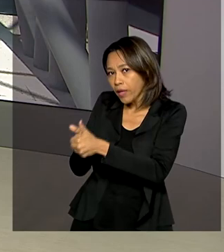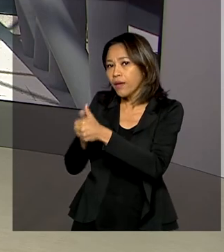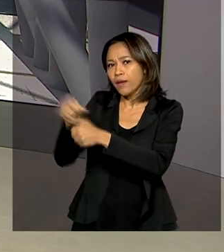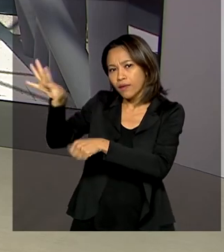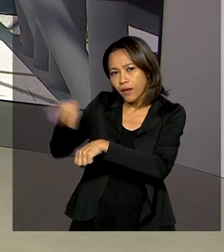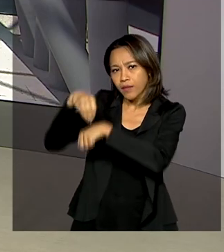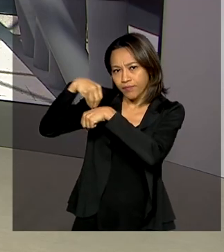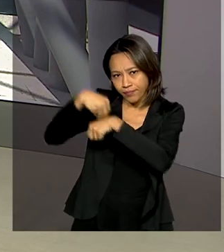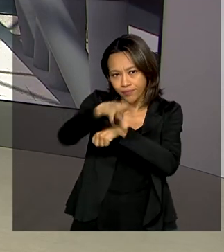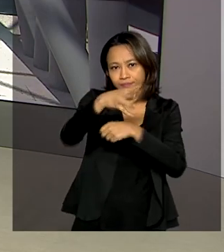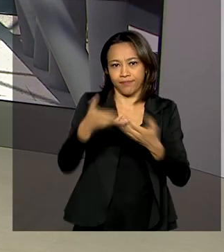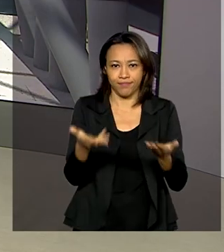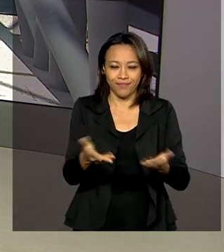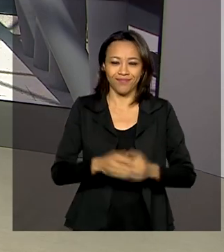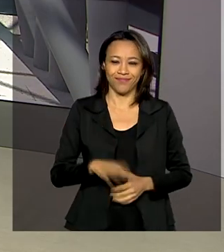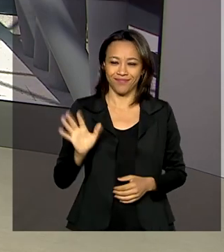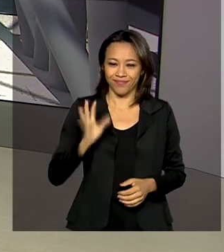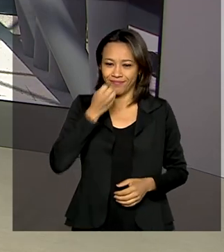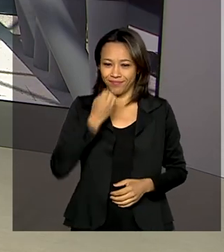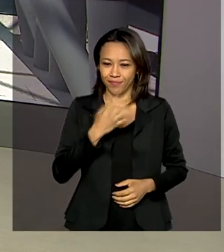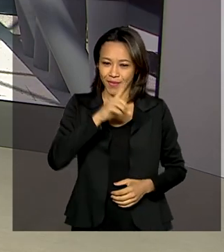gente ao vivo. Bom dia, Dimas!